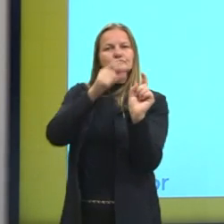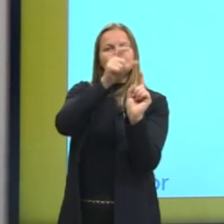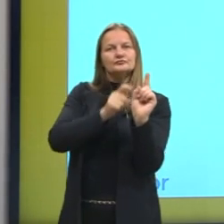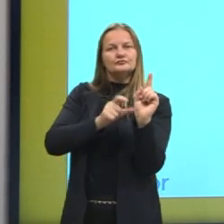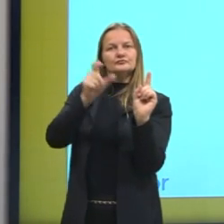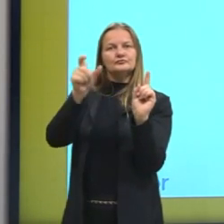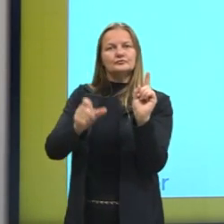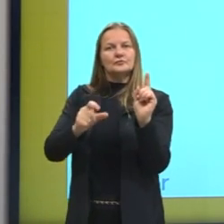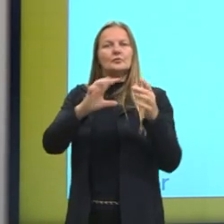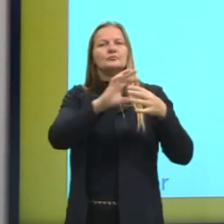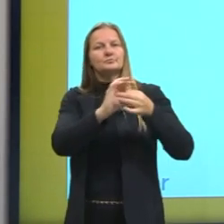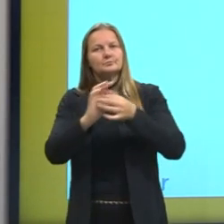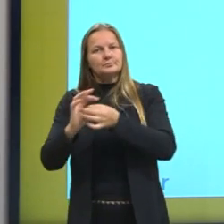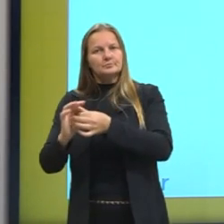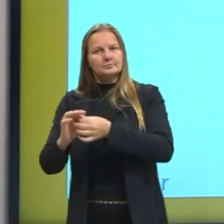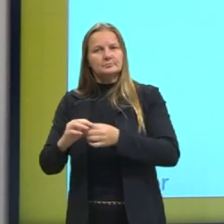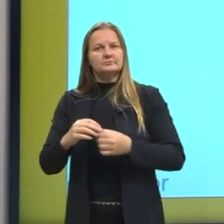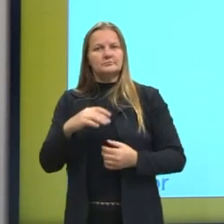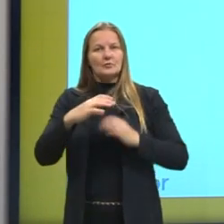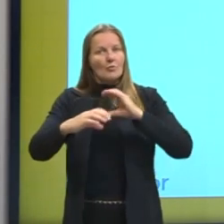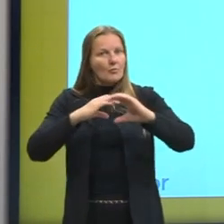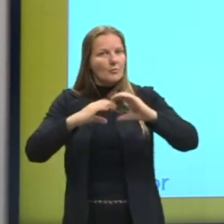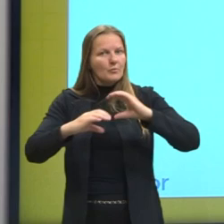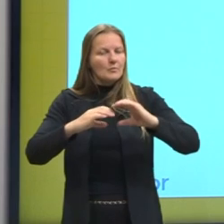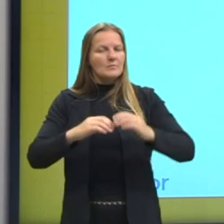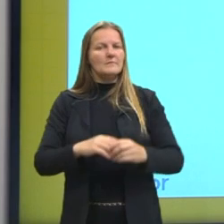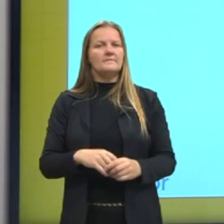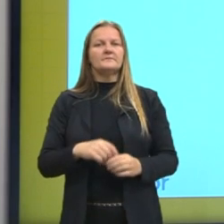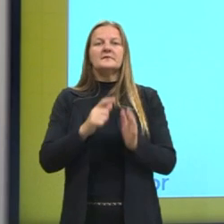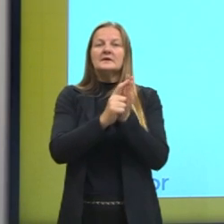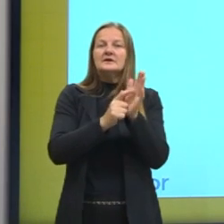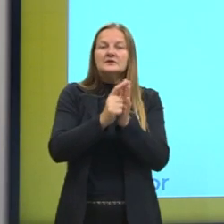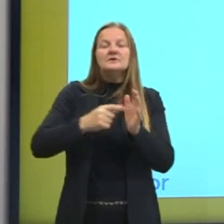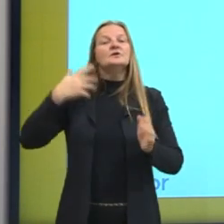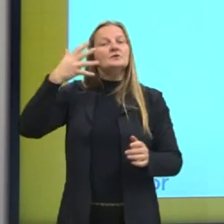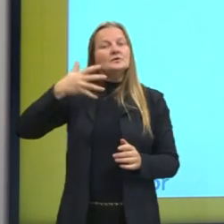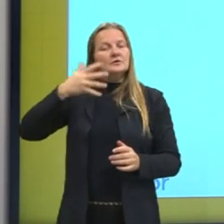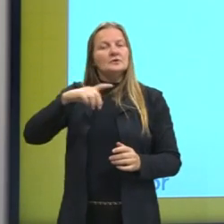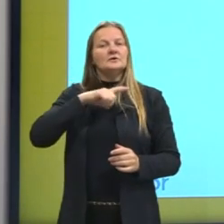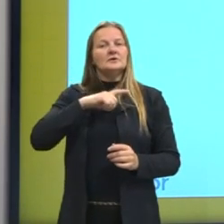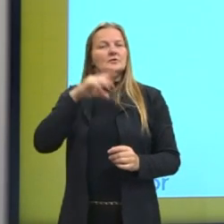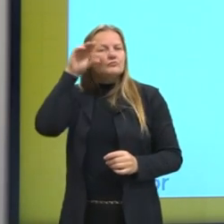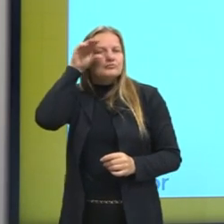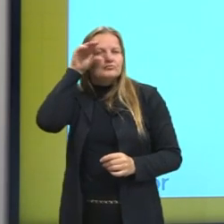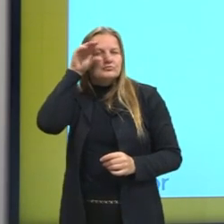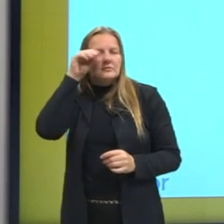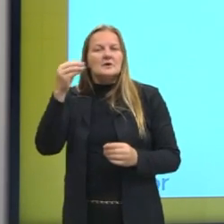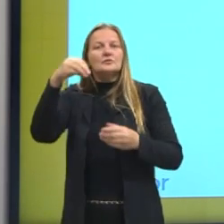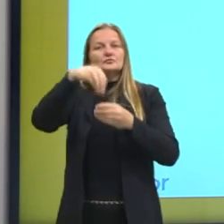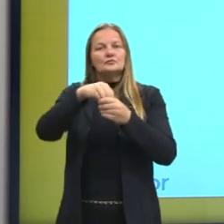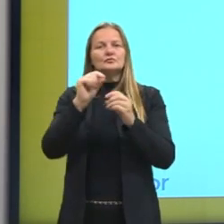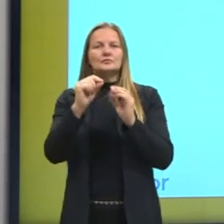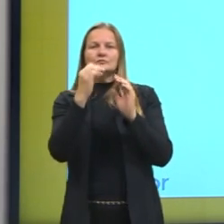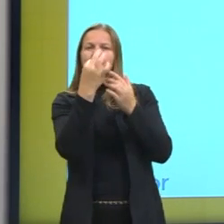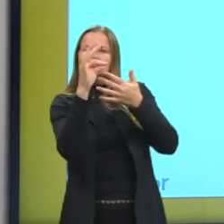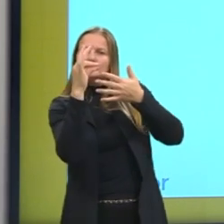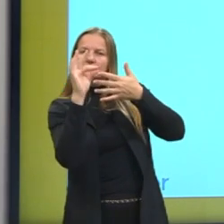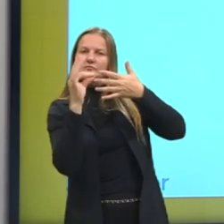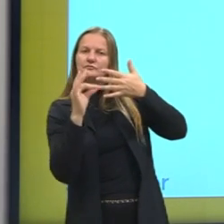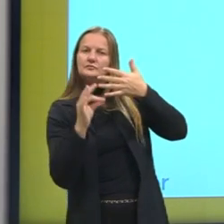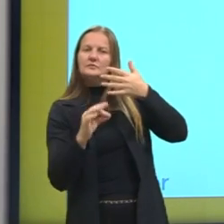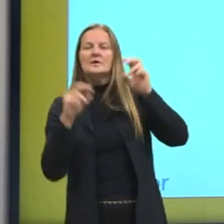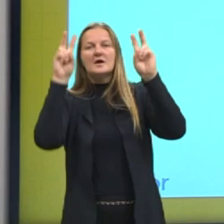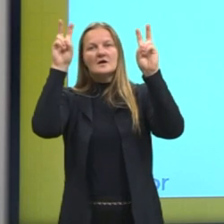uma situação comunicativa. E esse gênero do discurso, a gente pode observar nele. Tanto o tema,